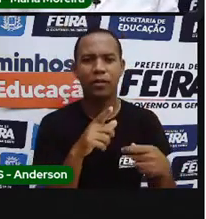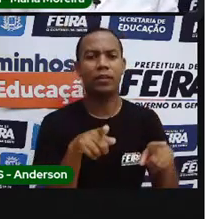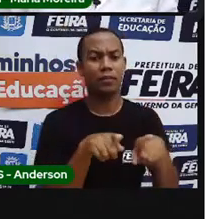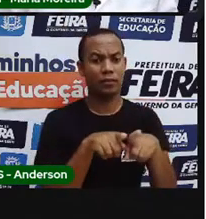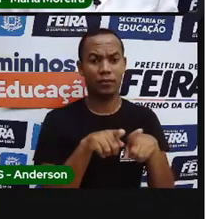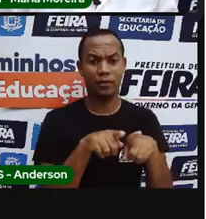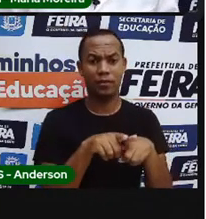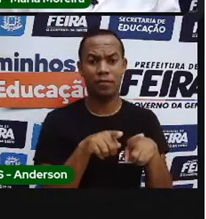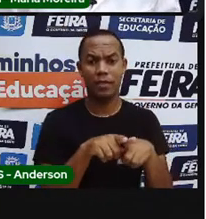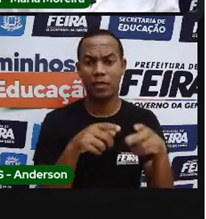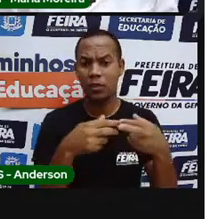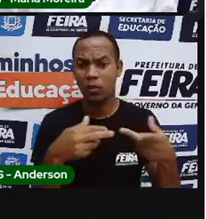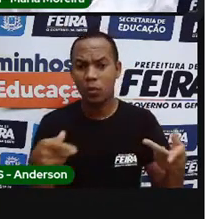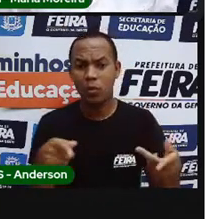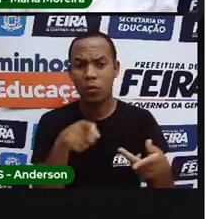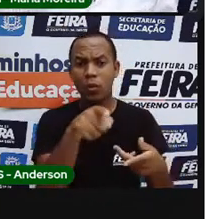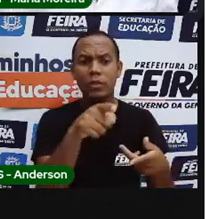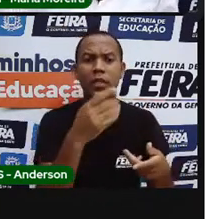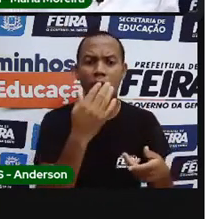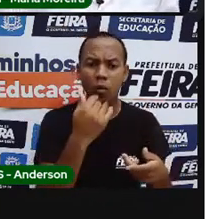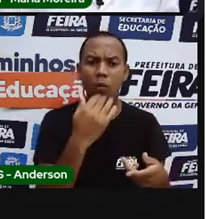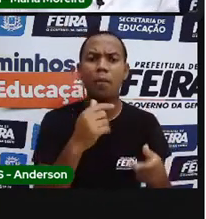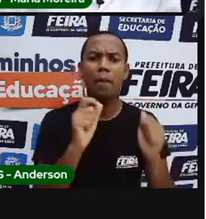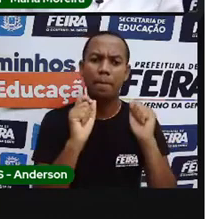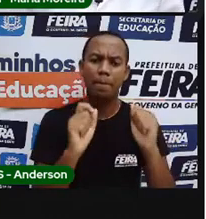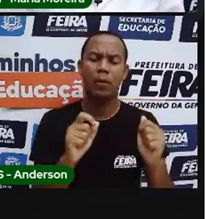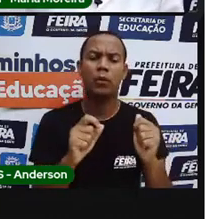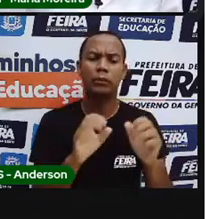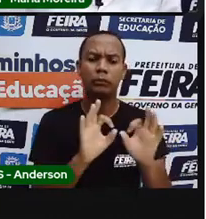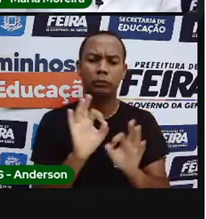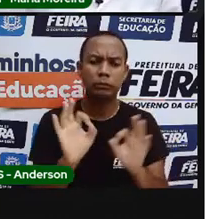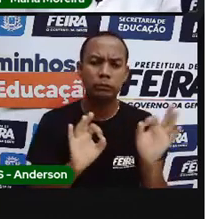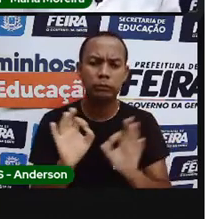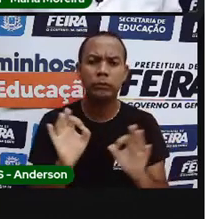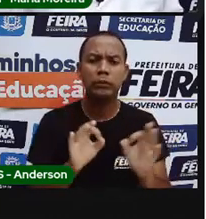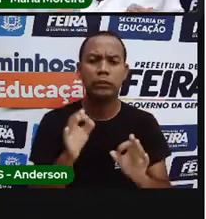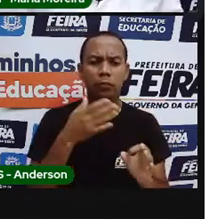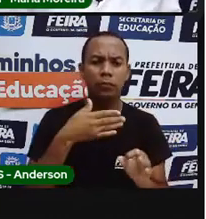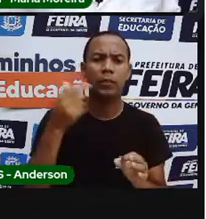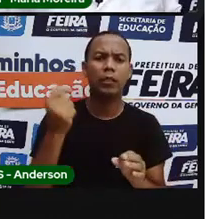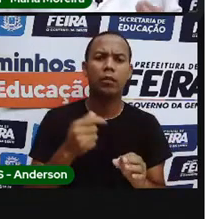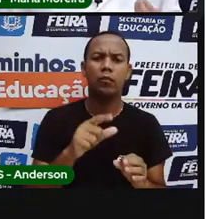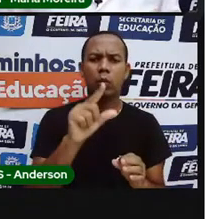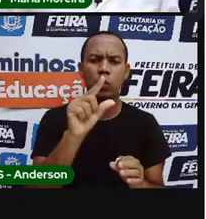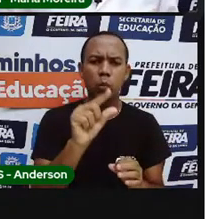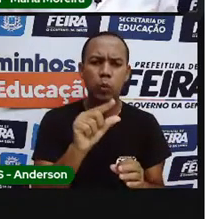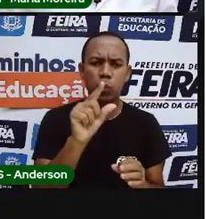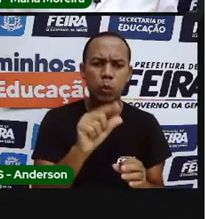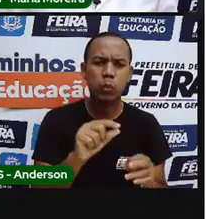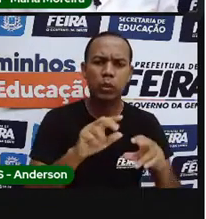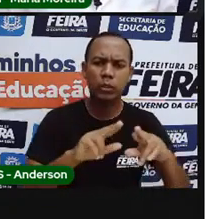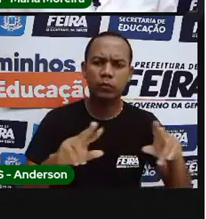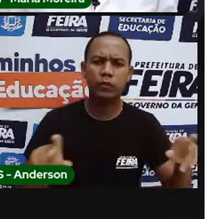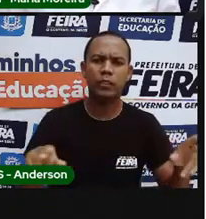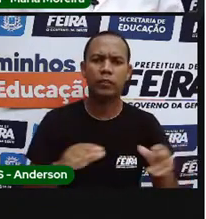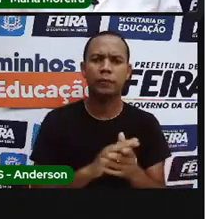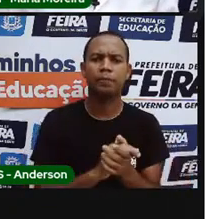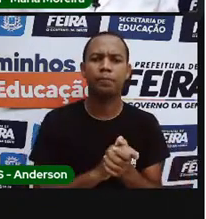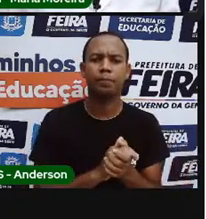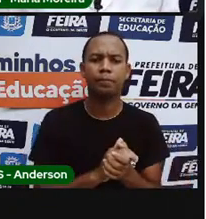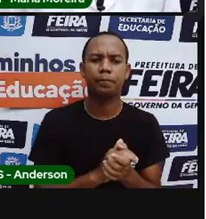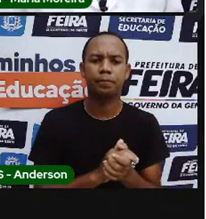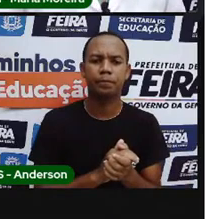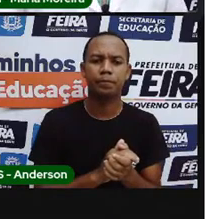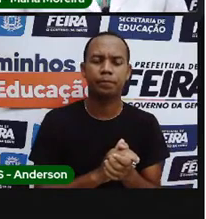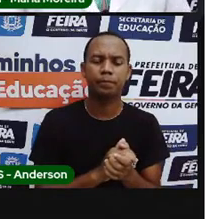consumo. Isso diminui o meu consumo, eu economizo dinheiro, economizo água. Eu vou economizando várias coisas, né? E